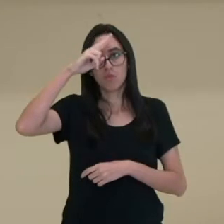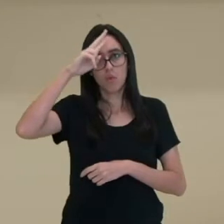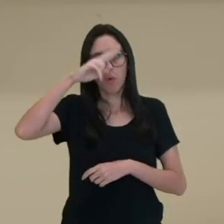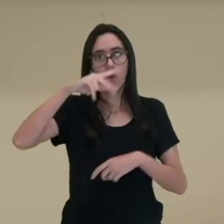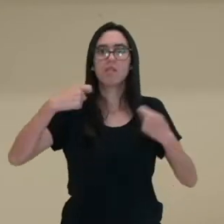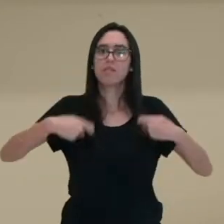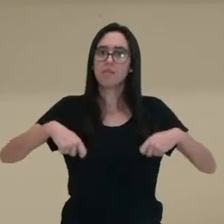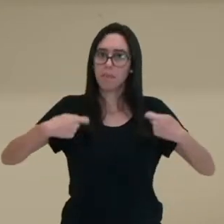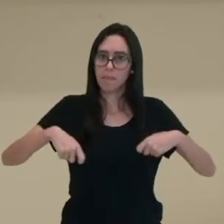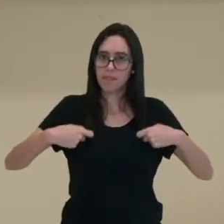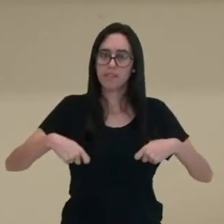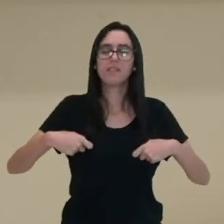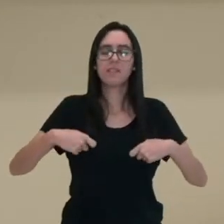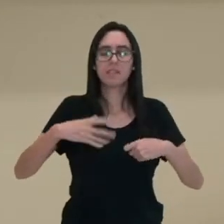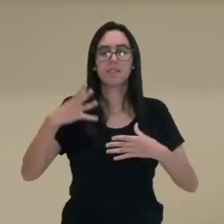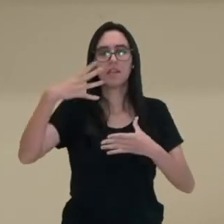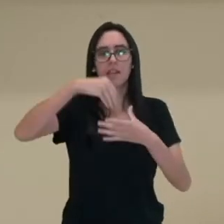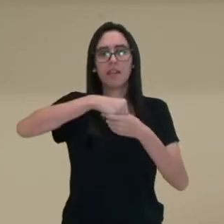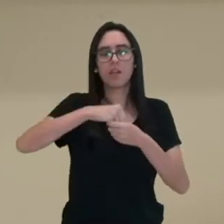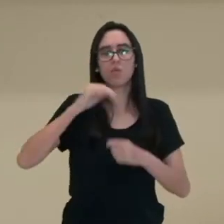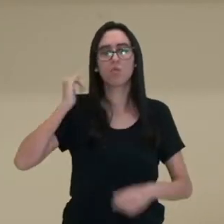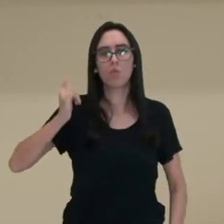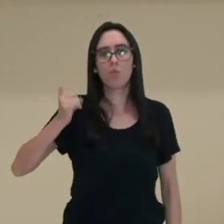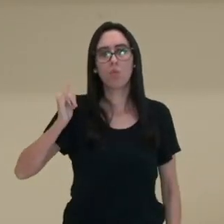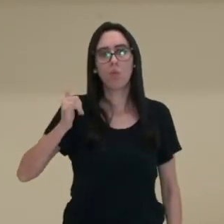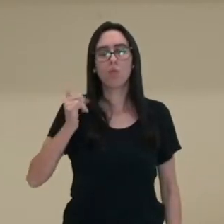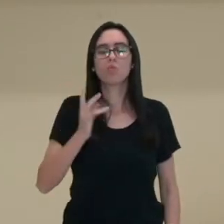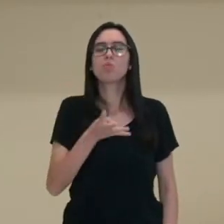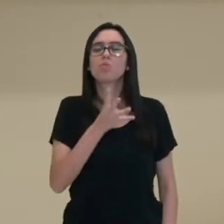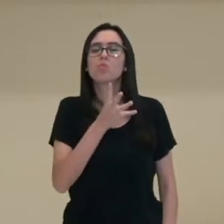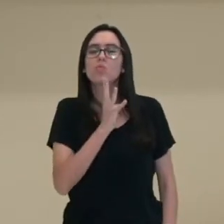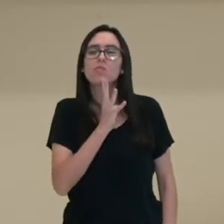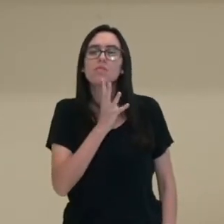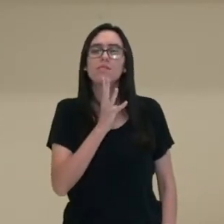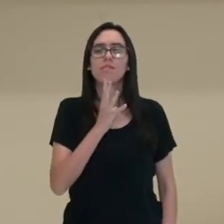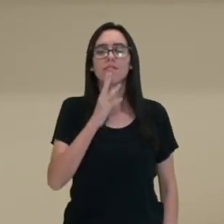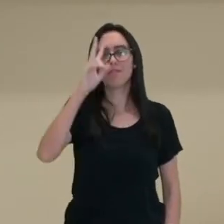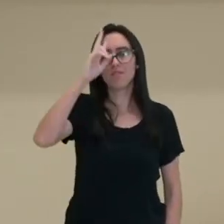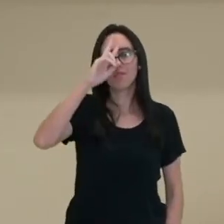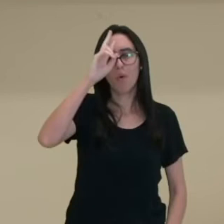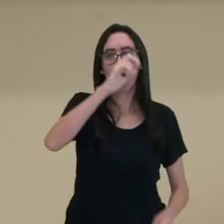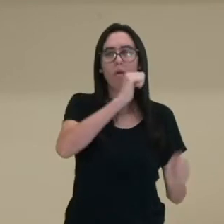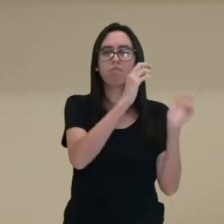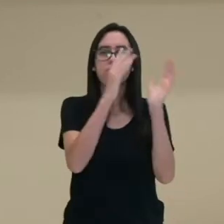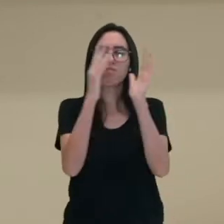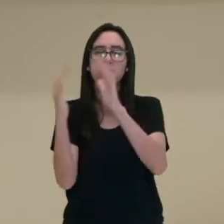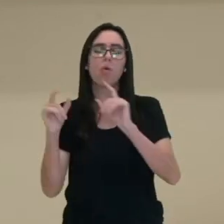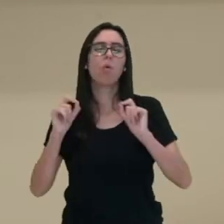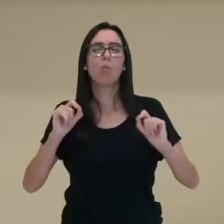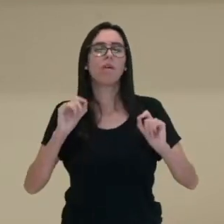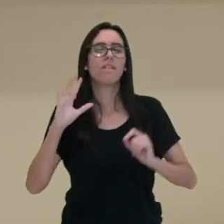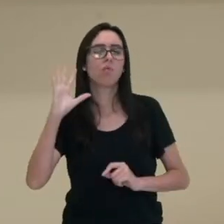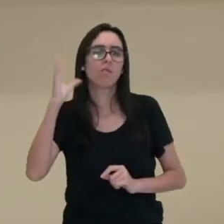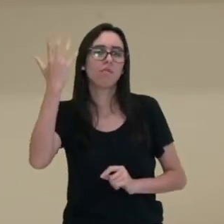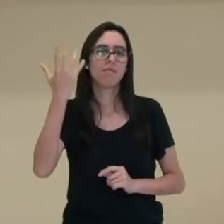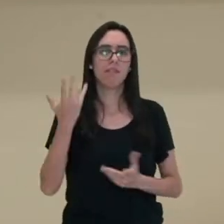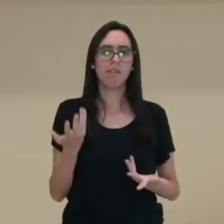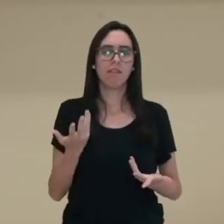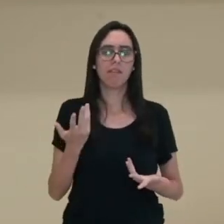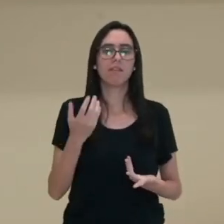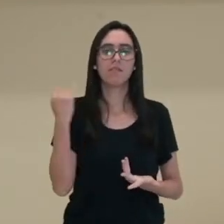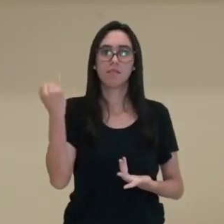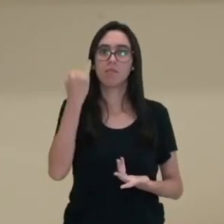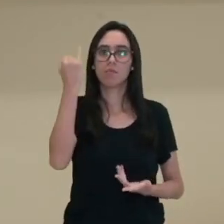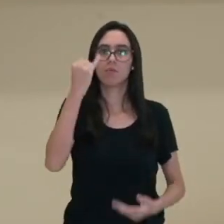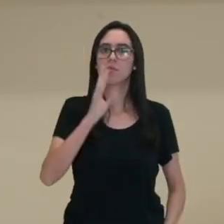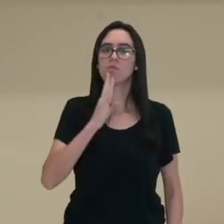dentro de uma estrutura narrativa para que a gente possa conhecer ali o enredo, o que vai acontecer com esses personagens, né? O enredo,